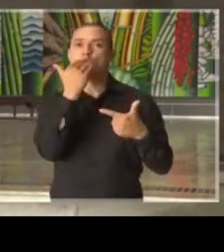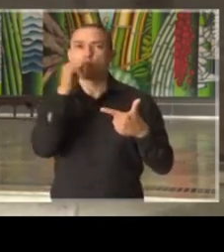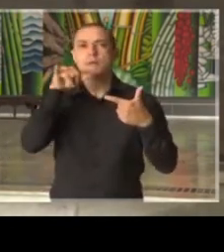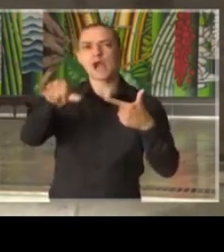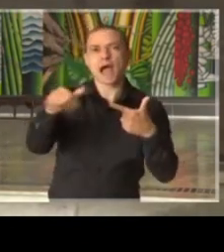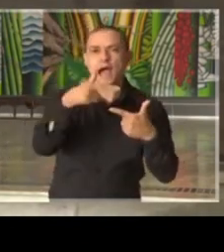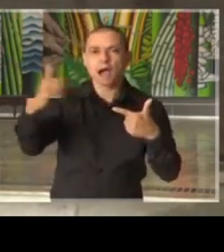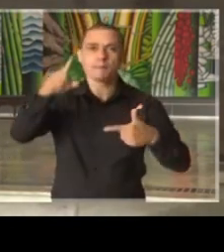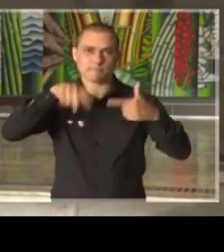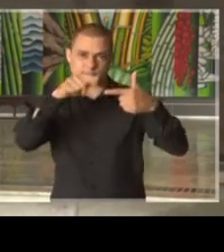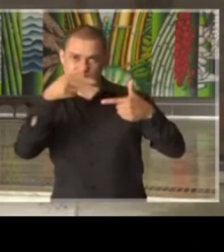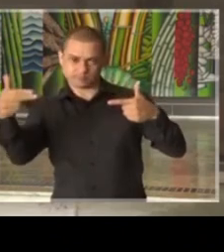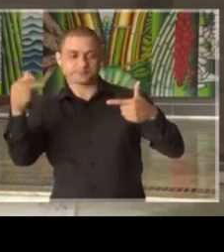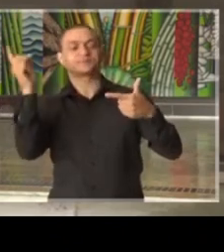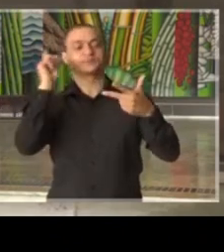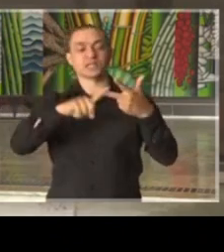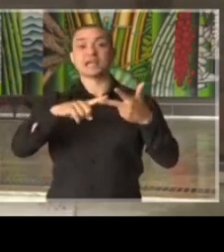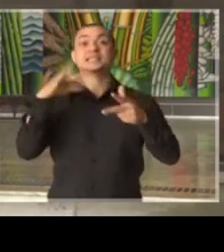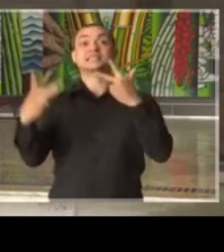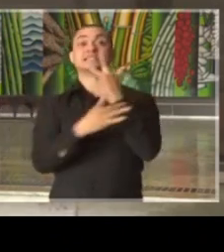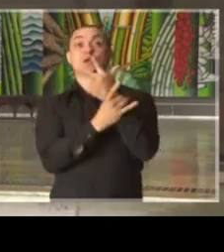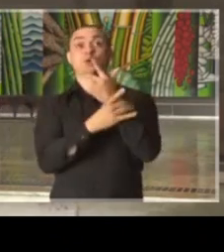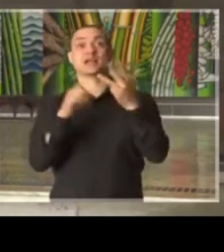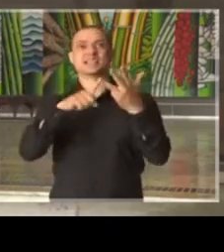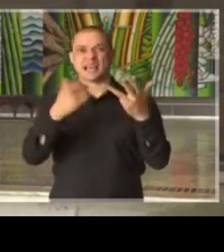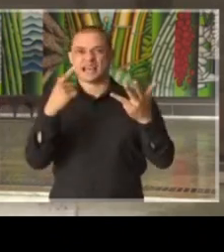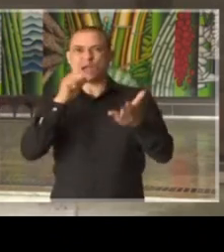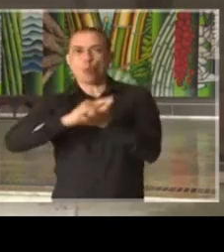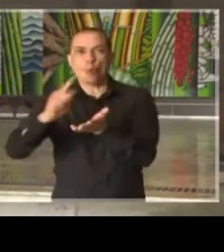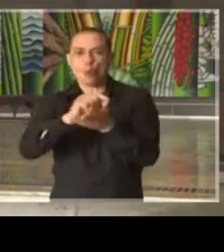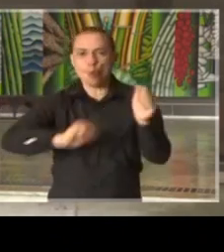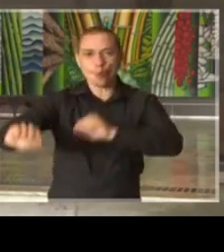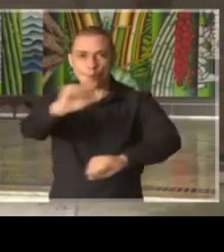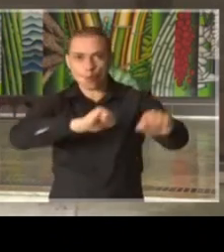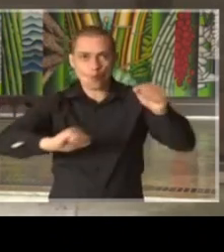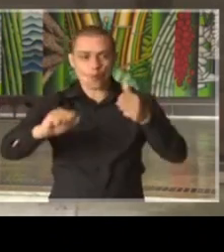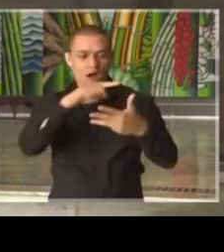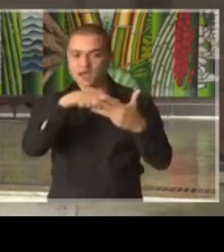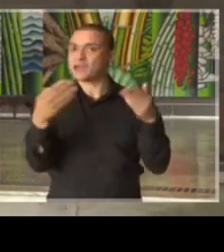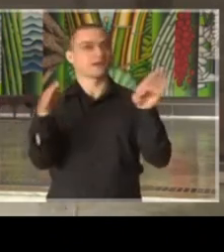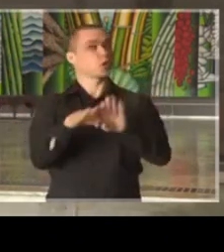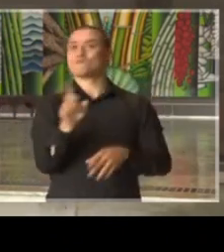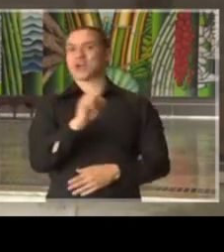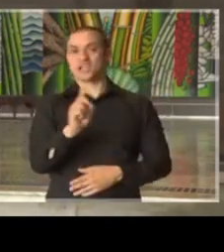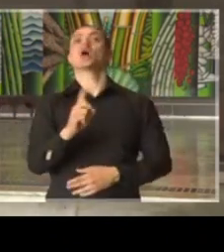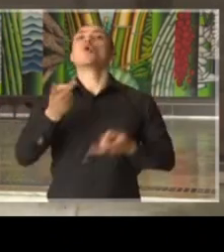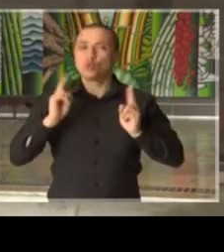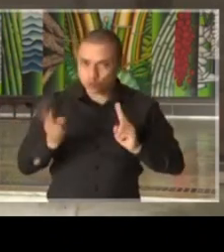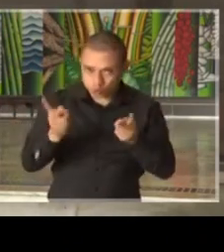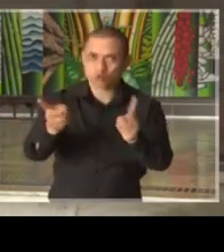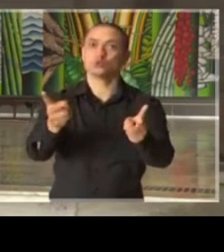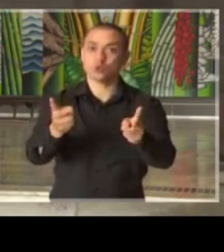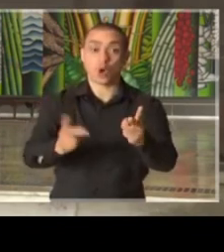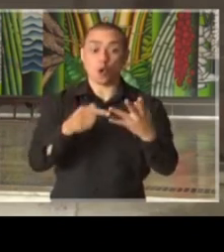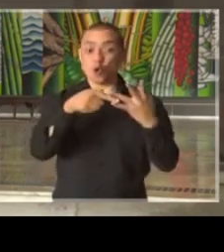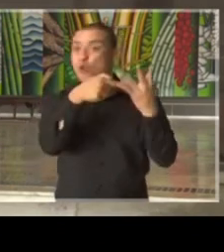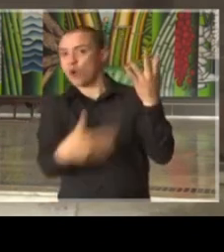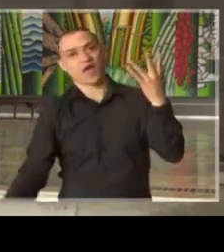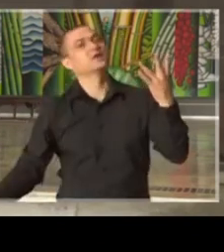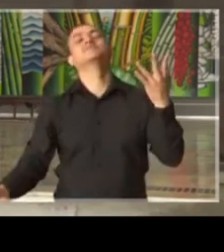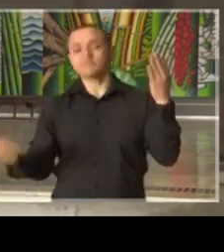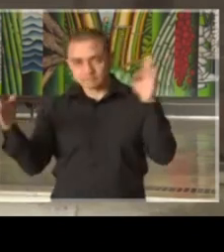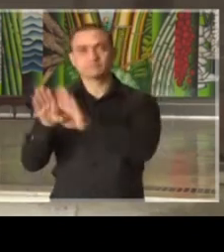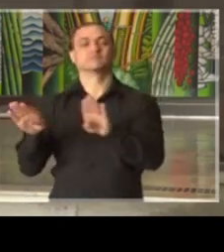abastecimento, segurança e limpeza devem continuar a funcionar. evidentemente,